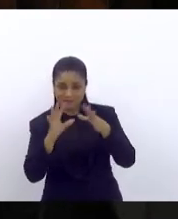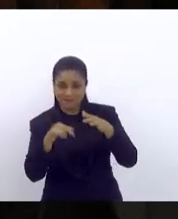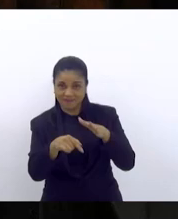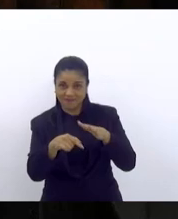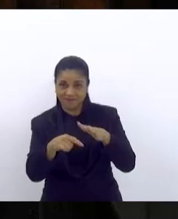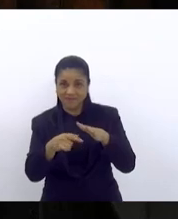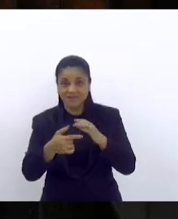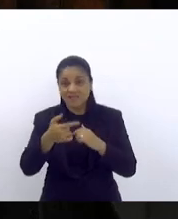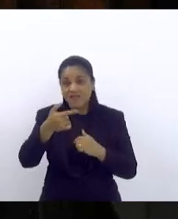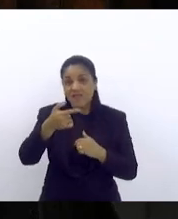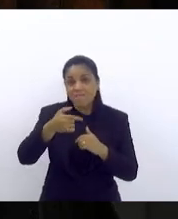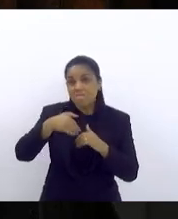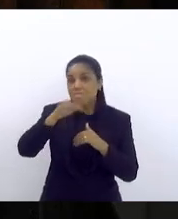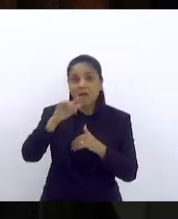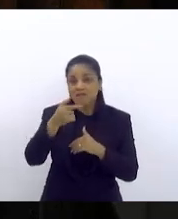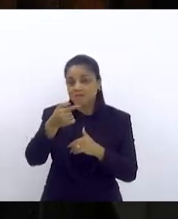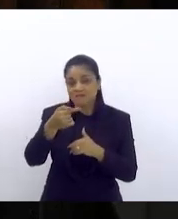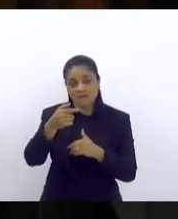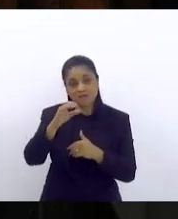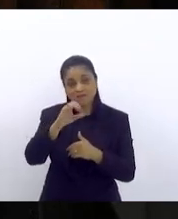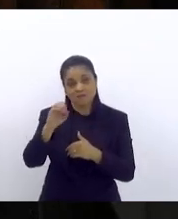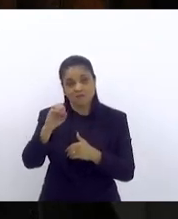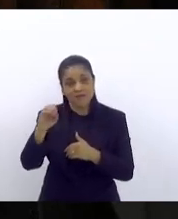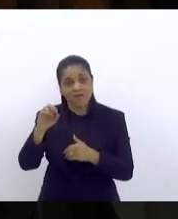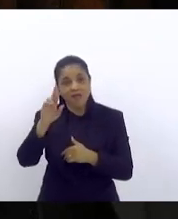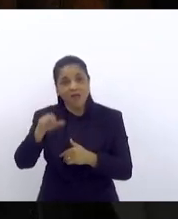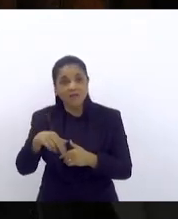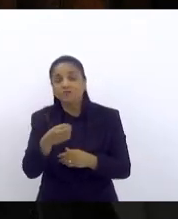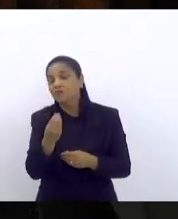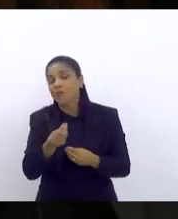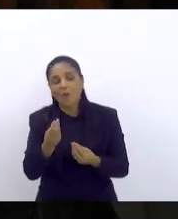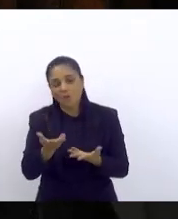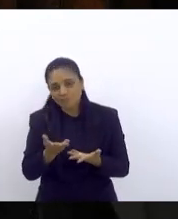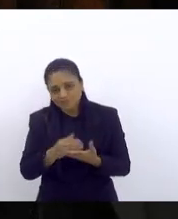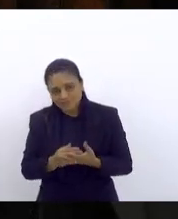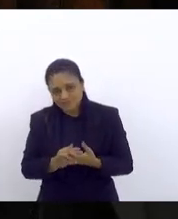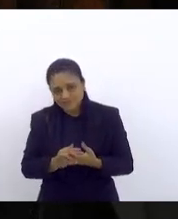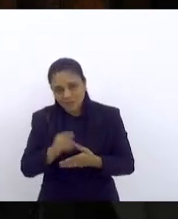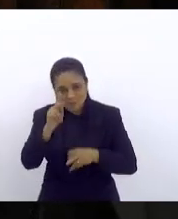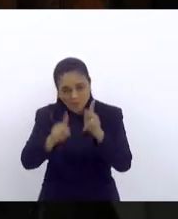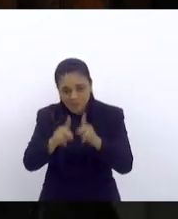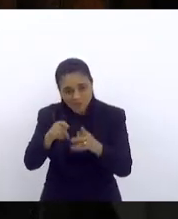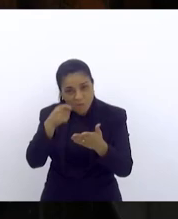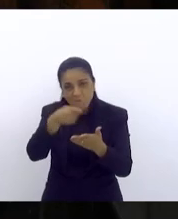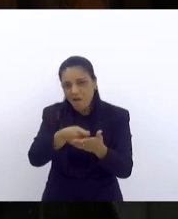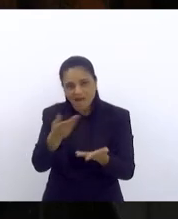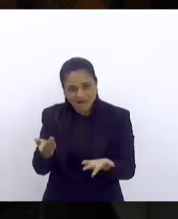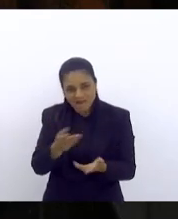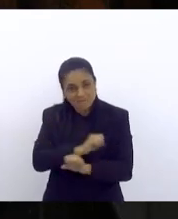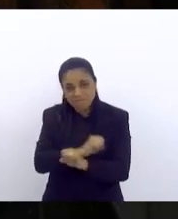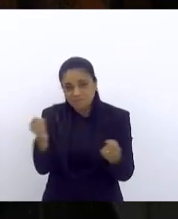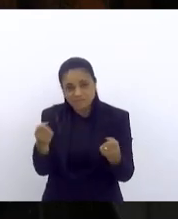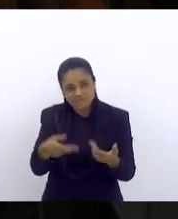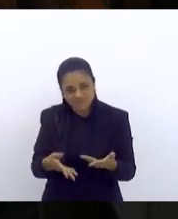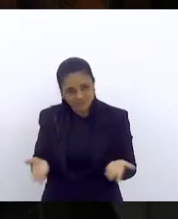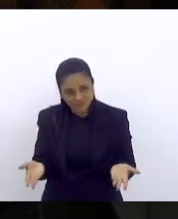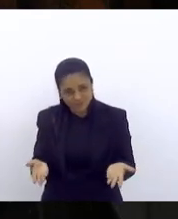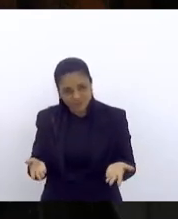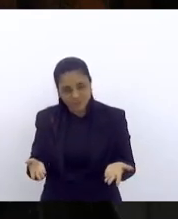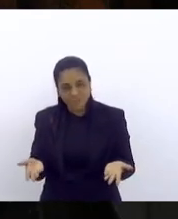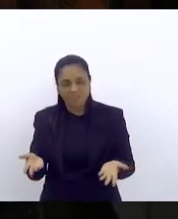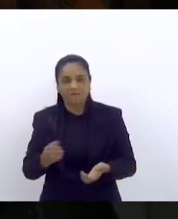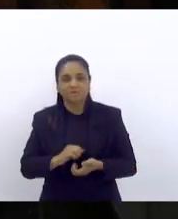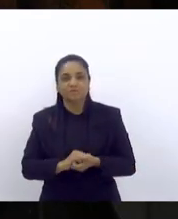acima de 7 reais como é que você viabiliza isso com o subsídio